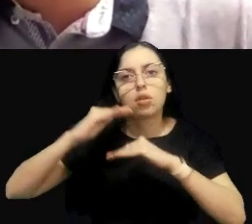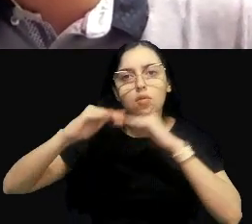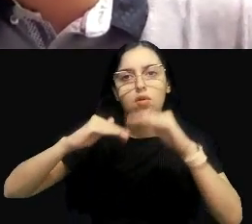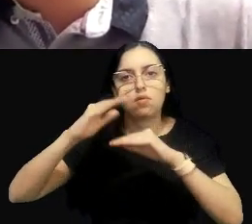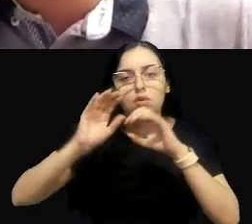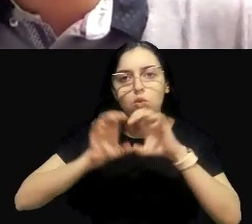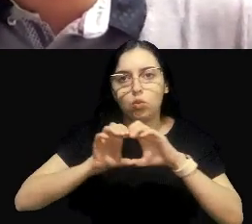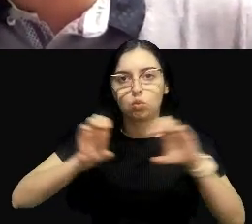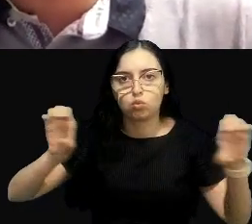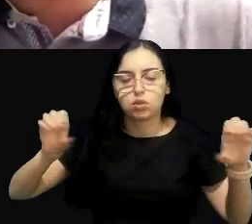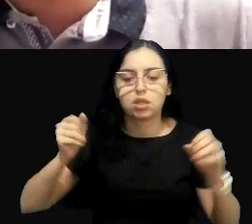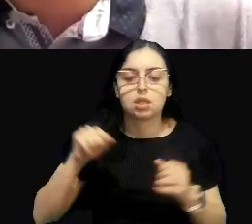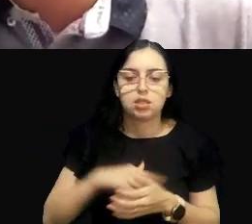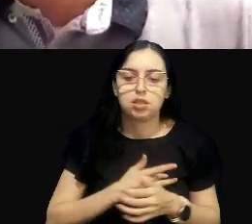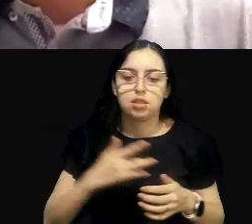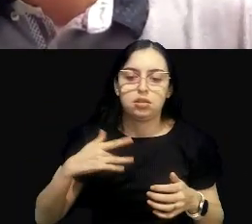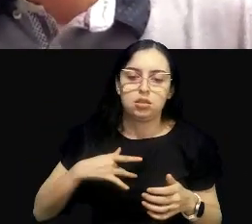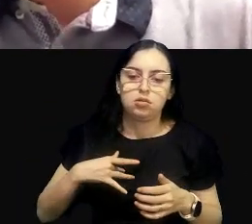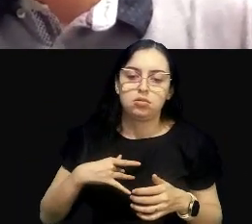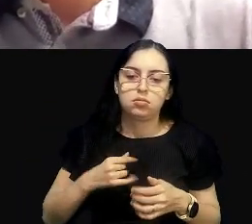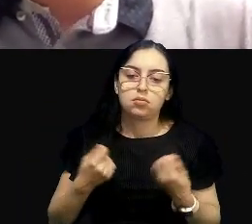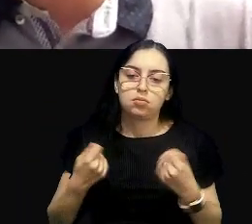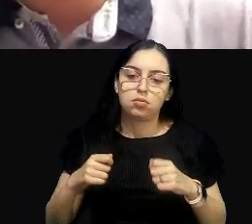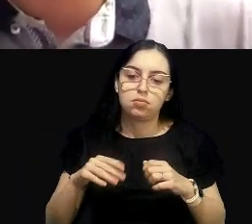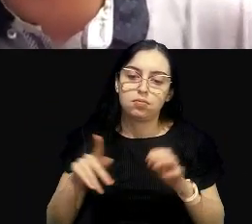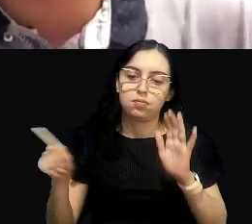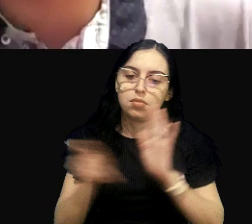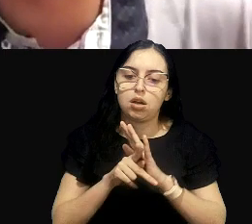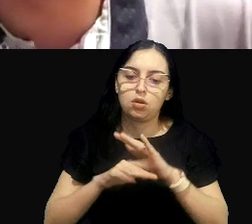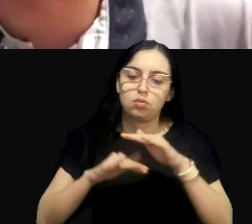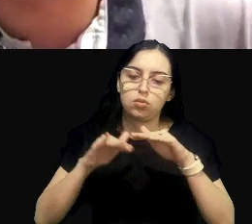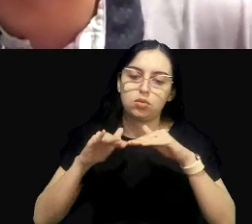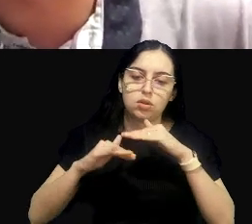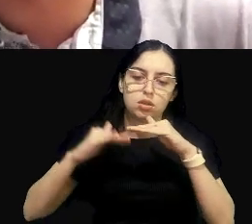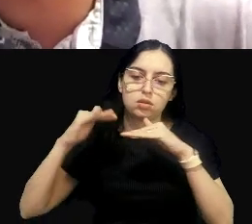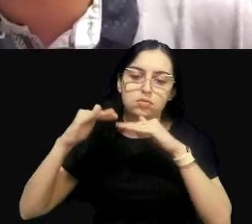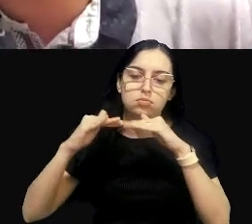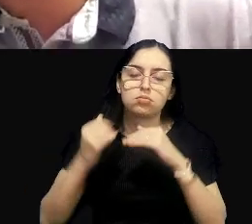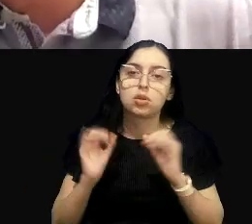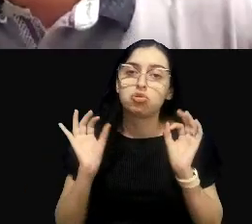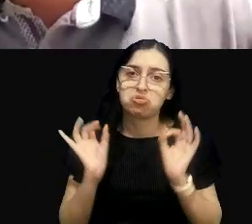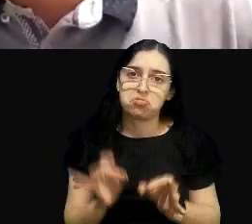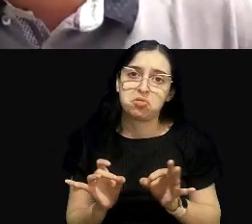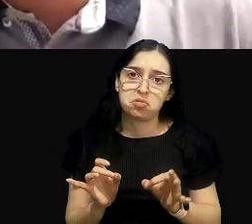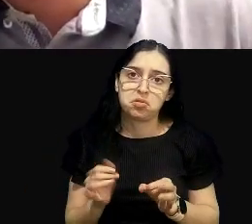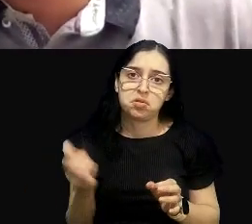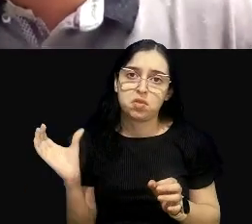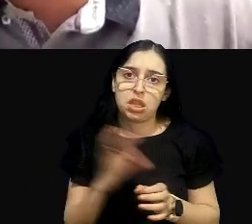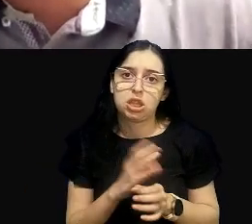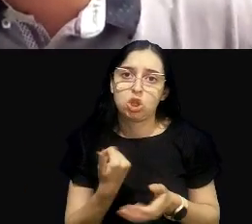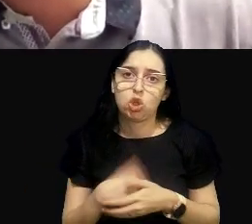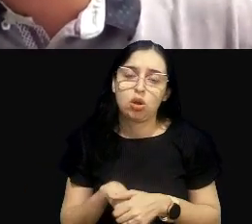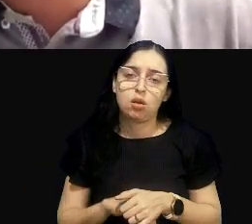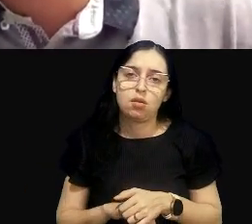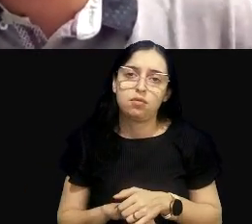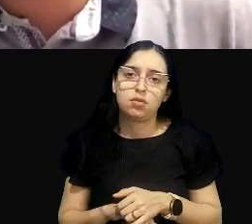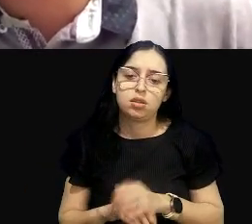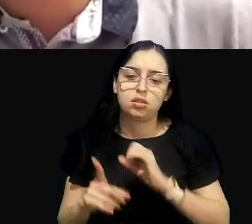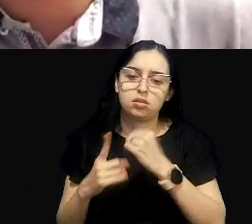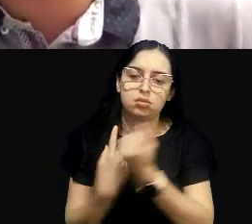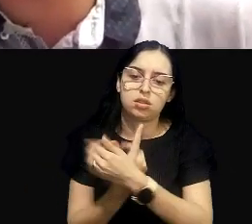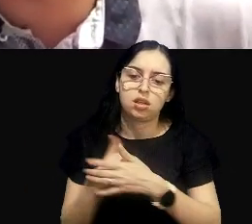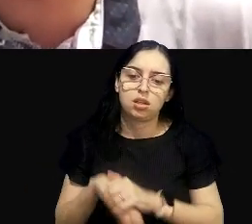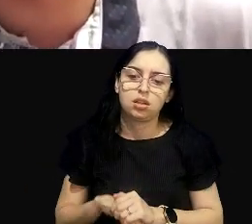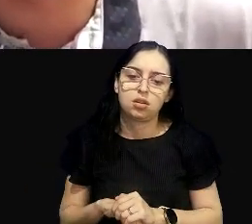ou ela tem o seu próprio ritmo, é justo com as atuais gerações que a gente expõe, as atuais gerações,